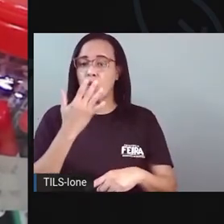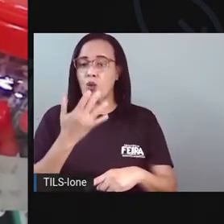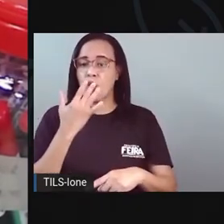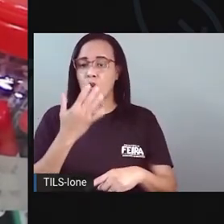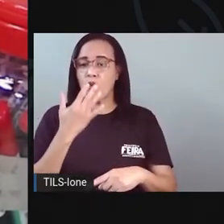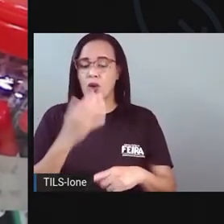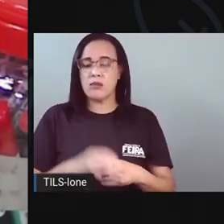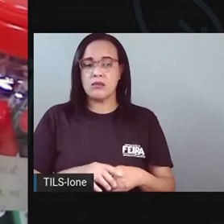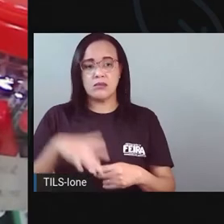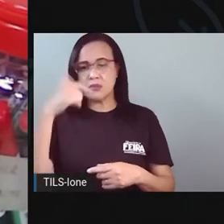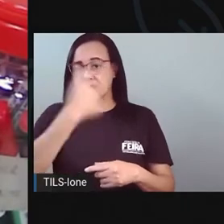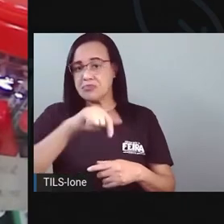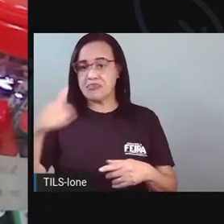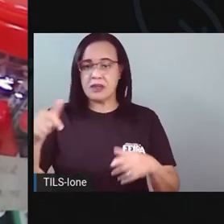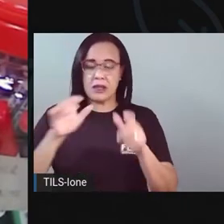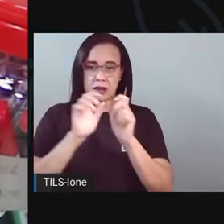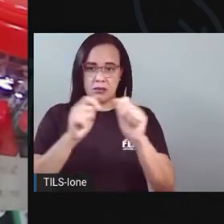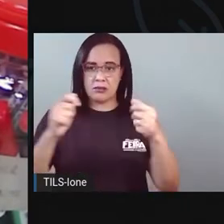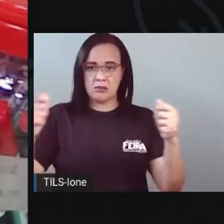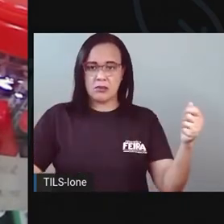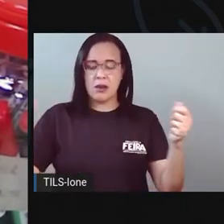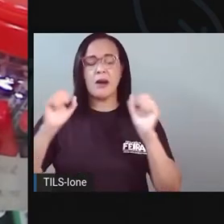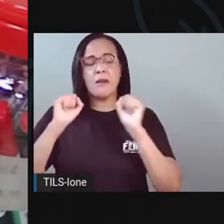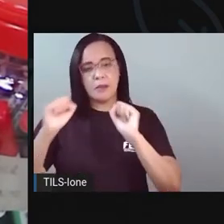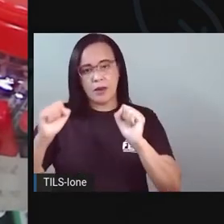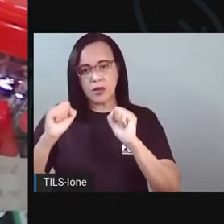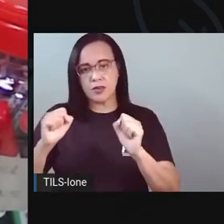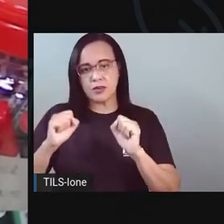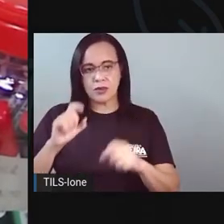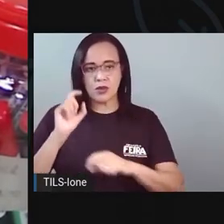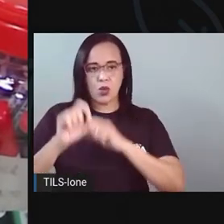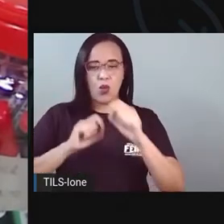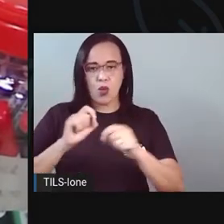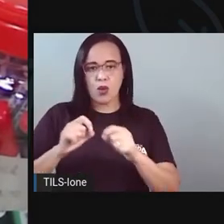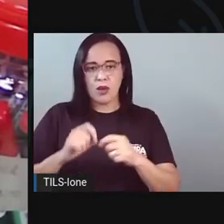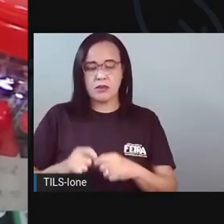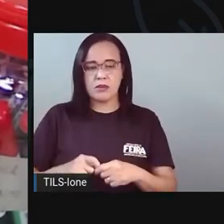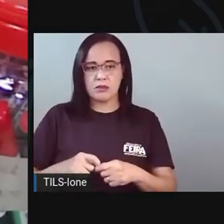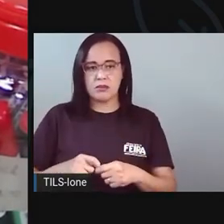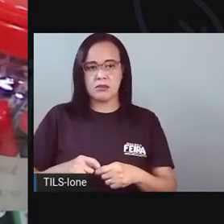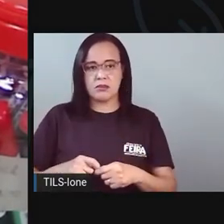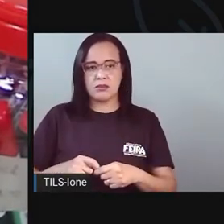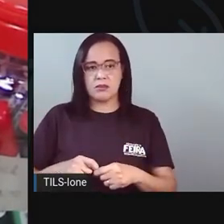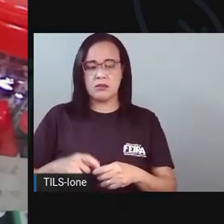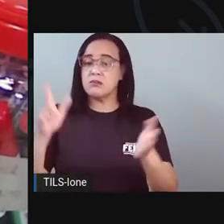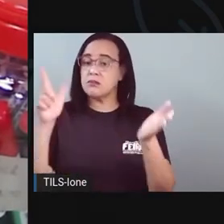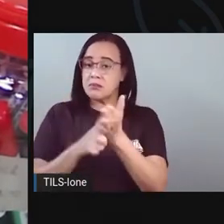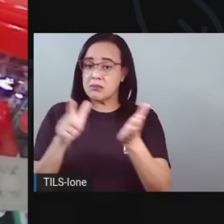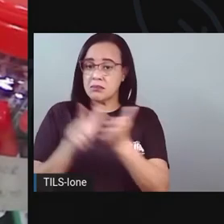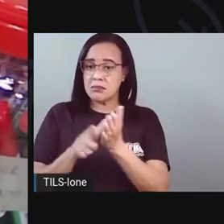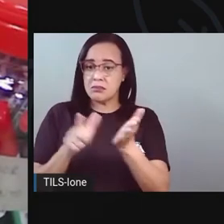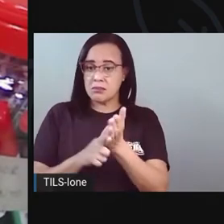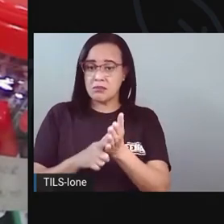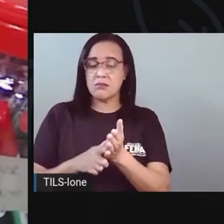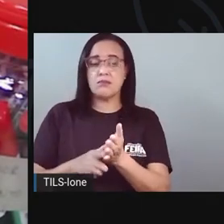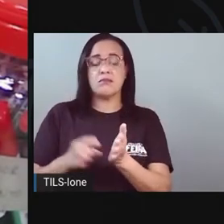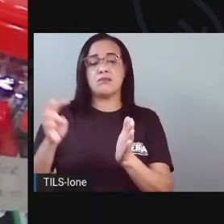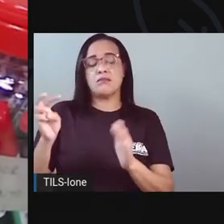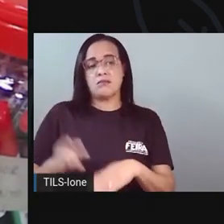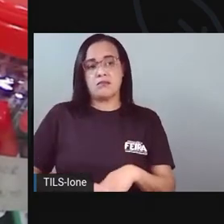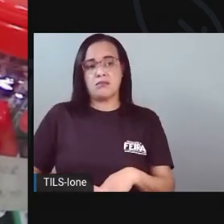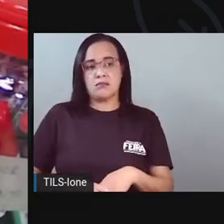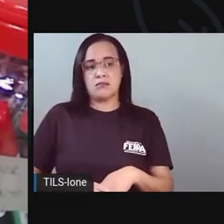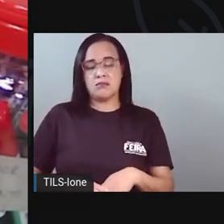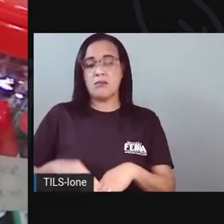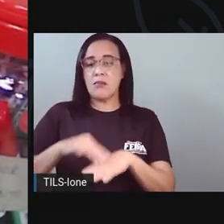tem o cartolina. Pode fazer com papelão, que vai dar certo o seu calendário também,